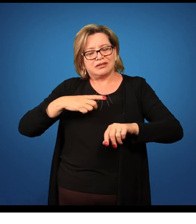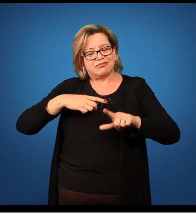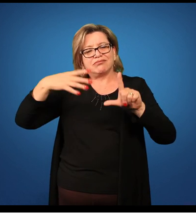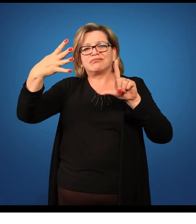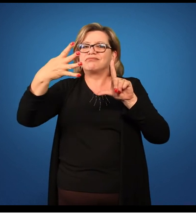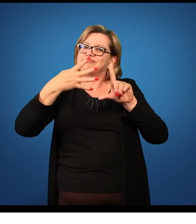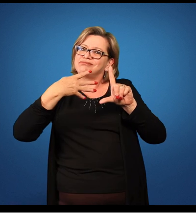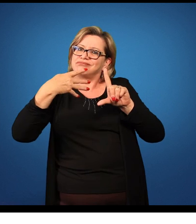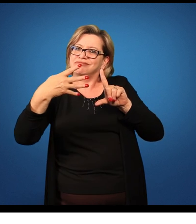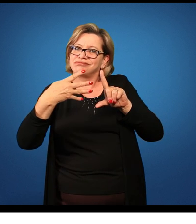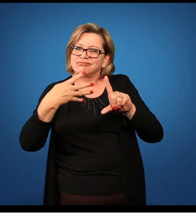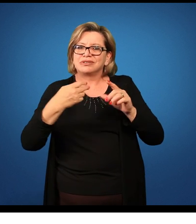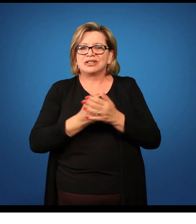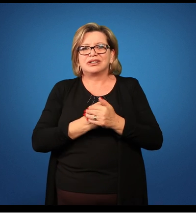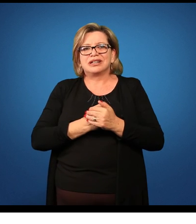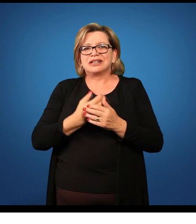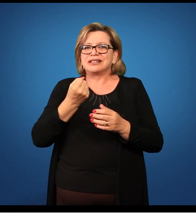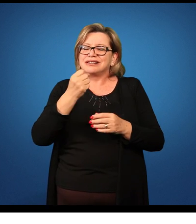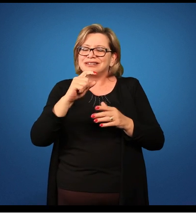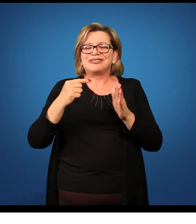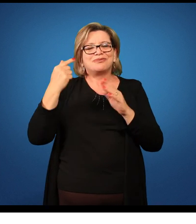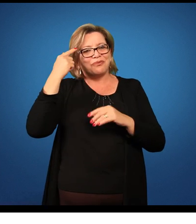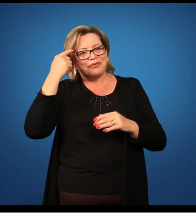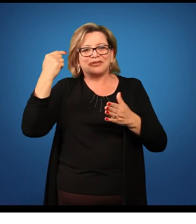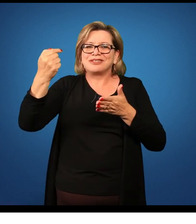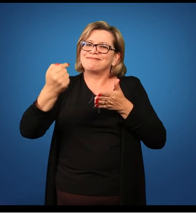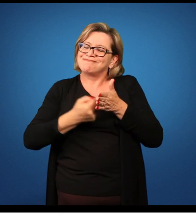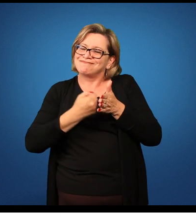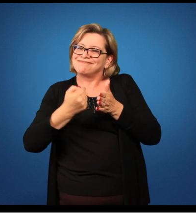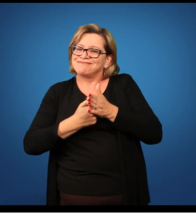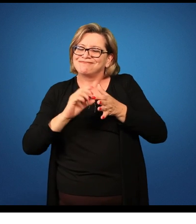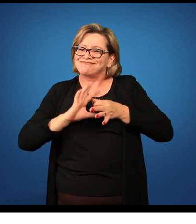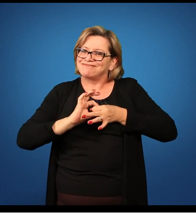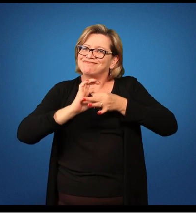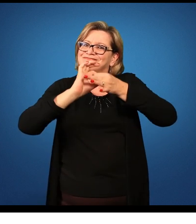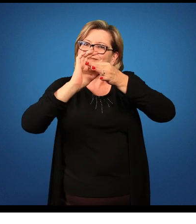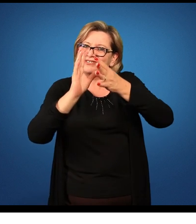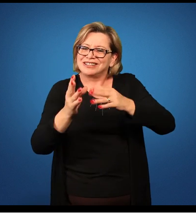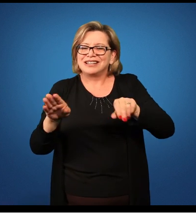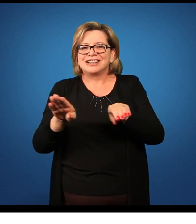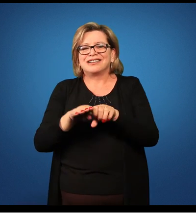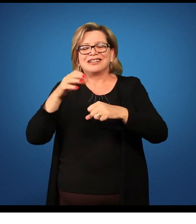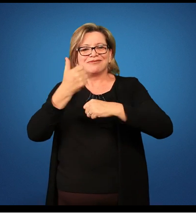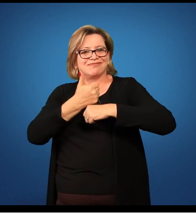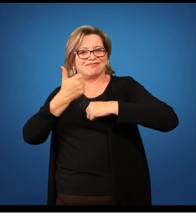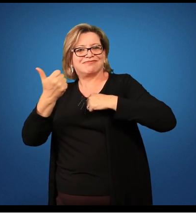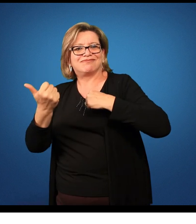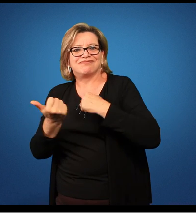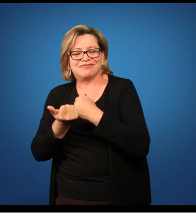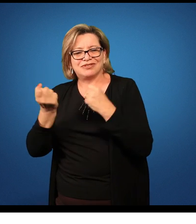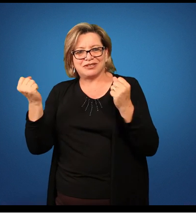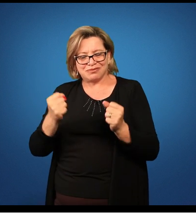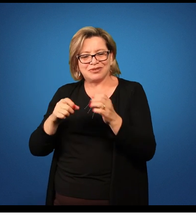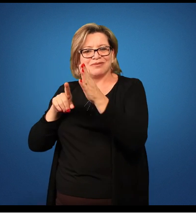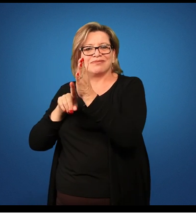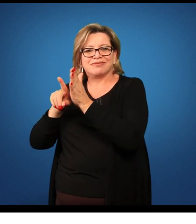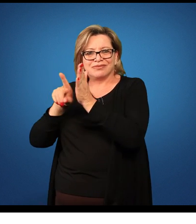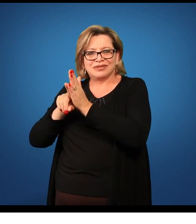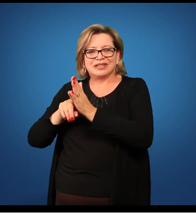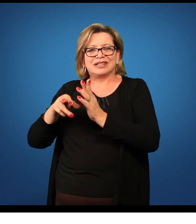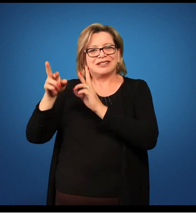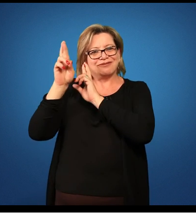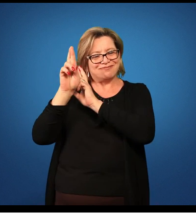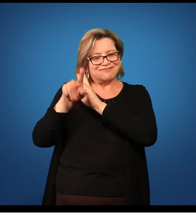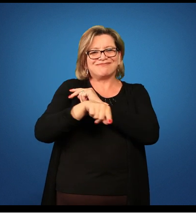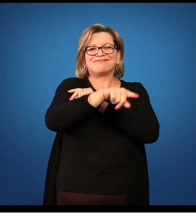plataforma para vocês. Qualquer dúvida, estaremos sempre à disposição e a tutora do polo também. Esperamos vocês nessa